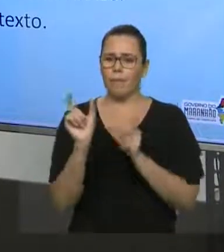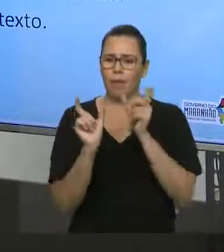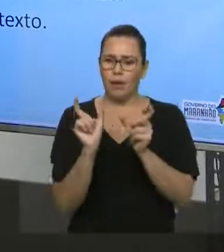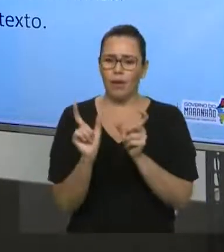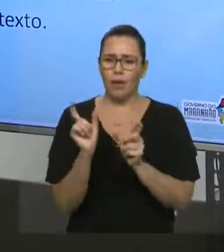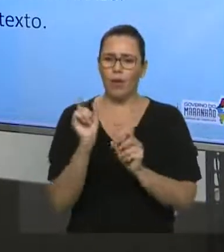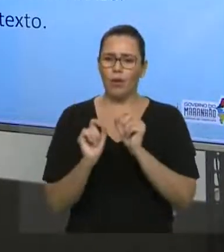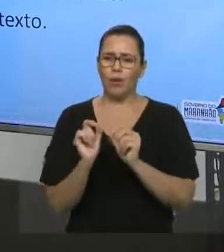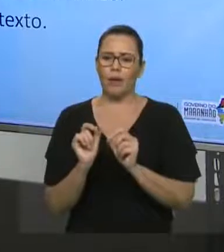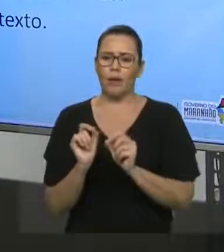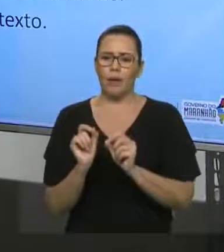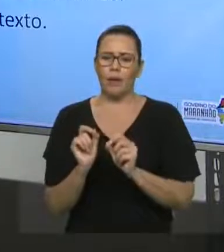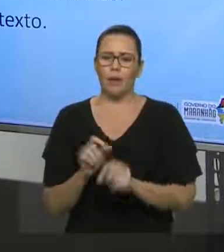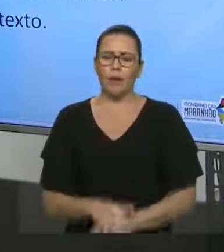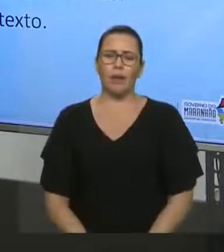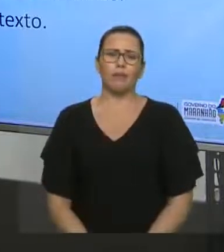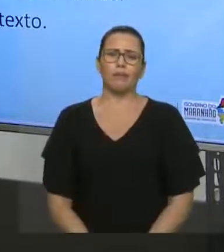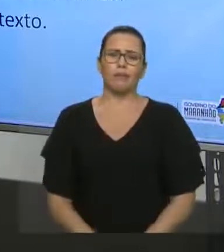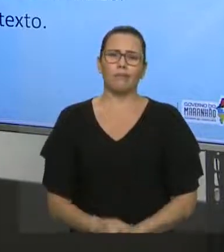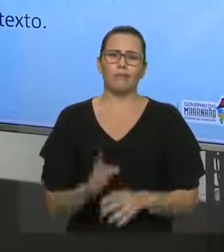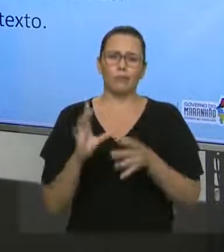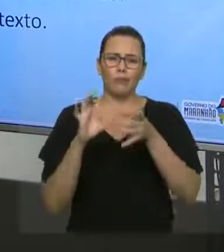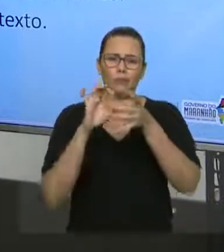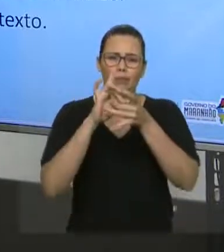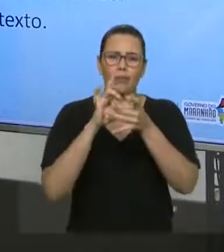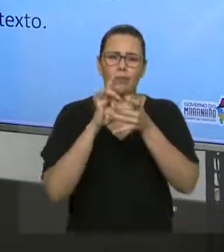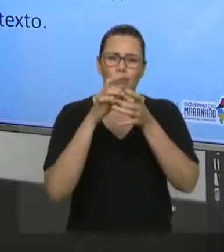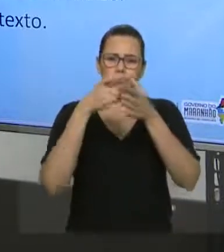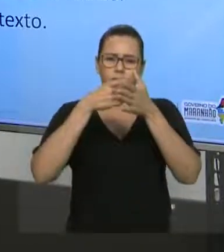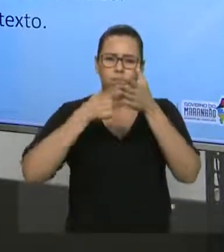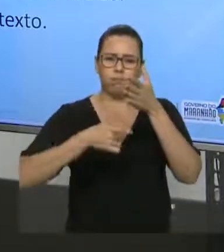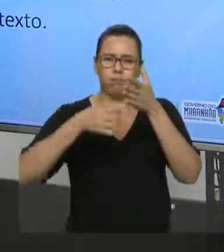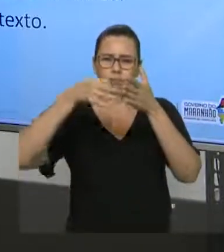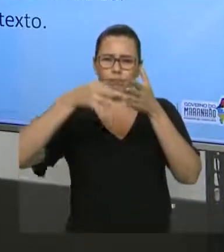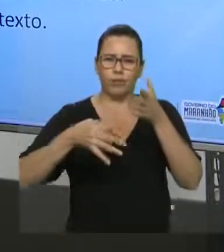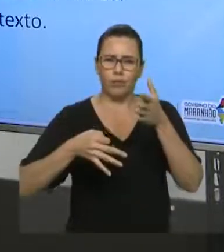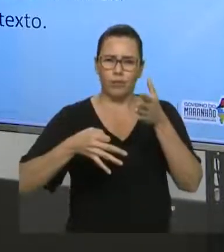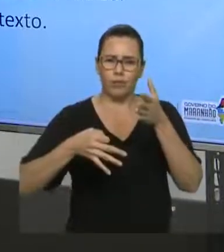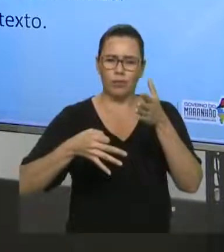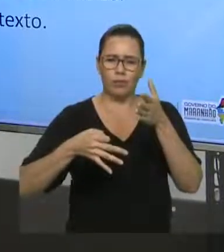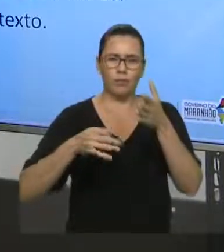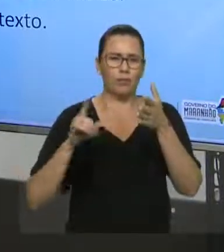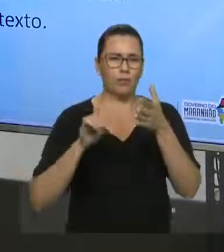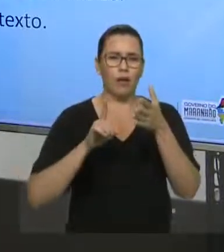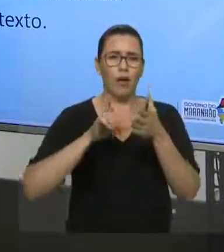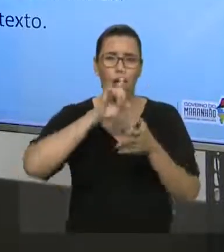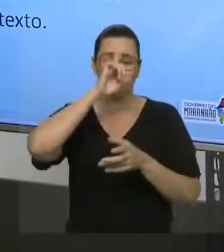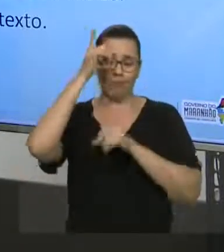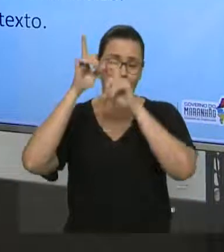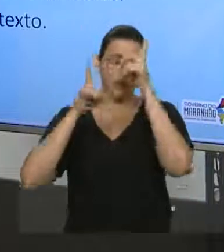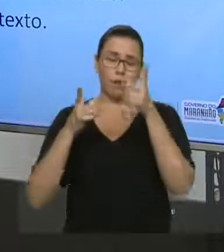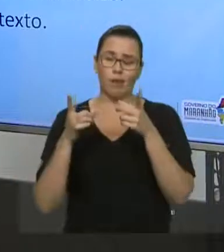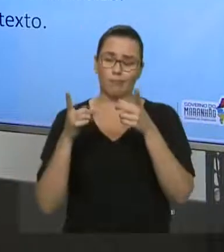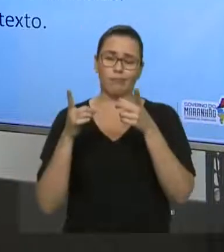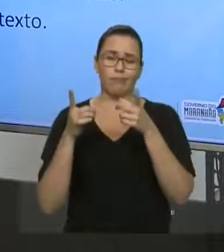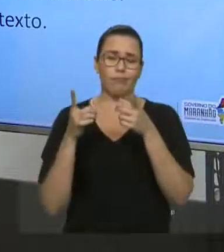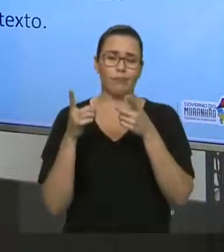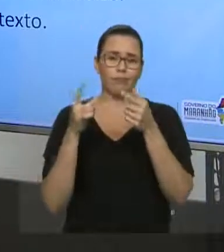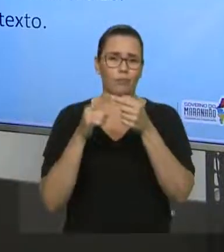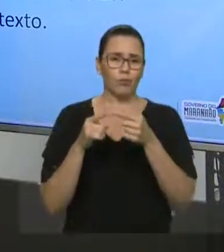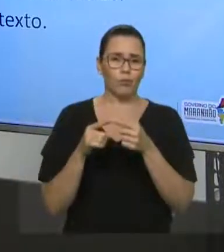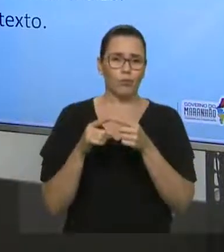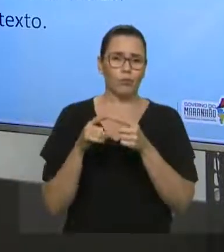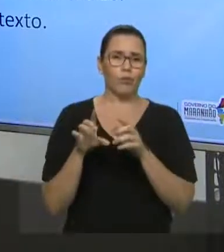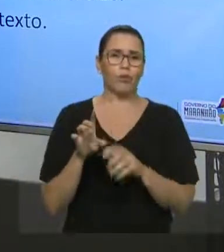Coesão não tem a ver com consistência. Consistência tem a ver com o conteúdo, né? Com a qualidade, com as ideias que você está trabalhando. A coesão é uma questão,